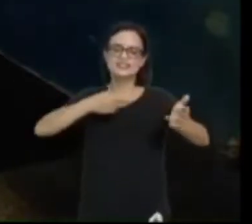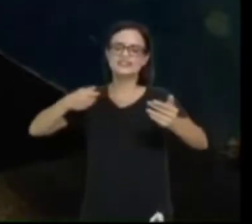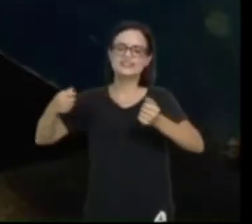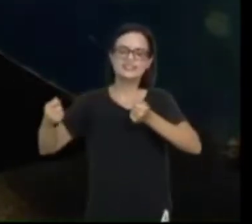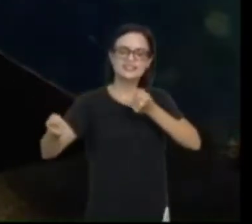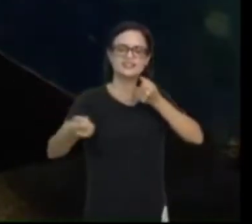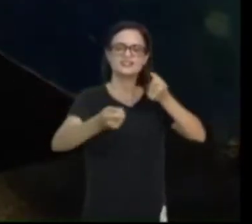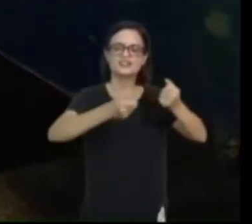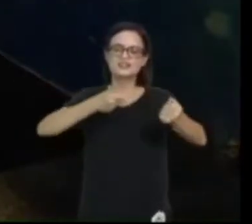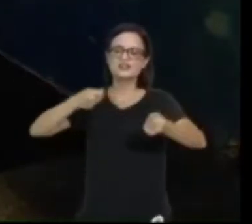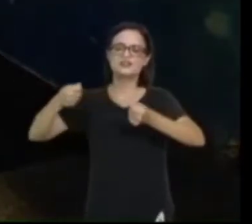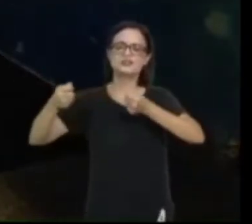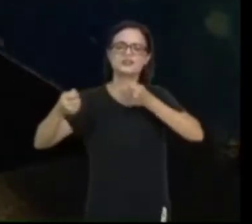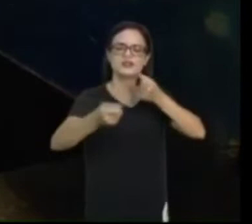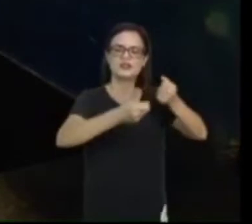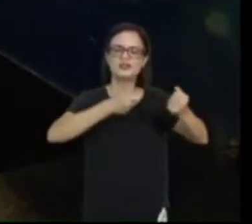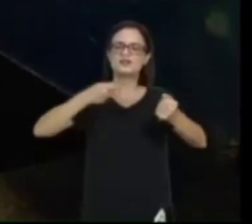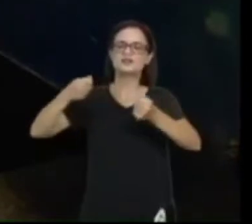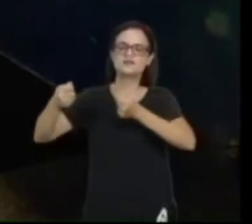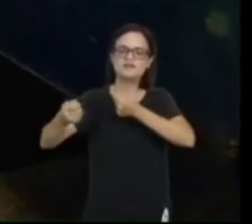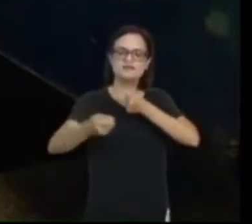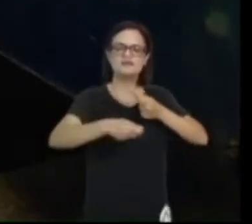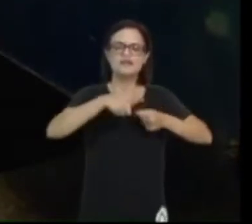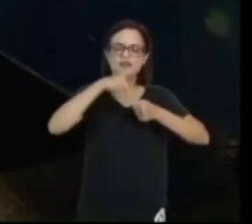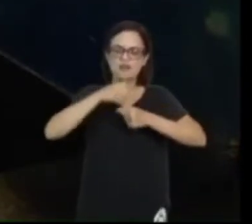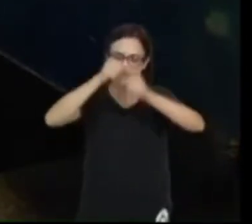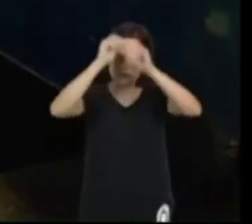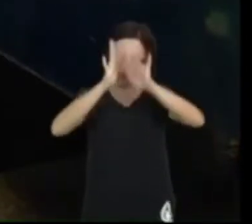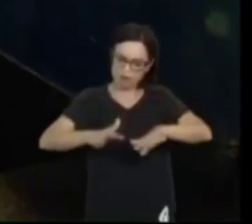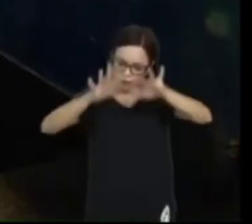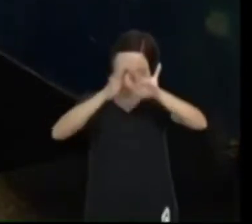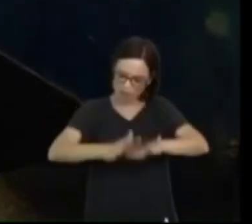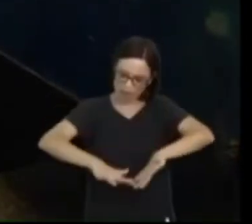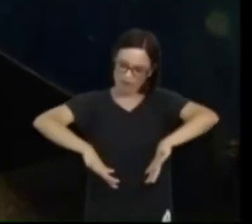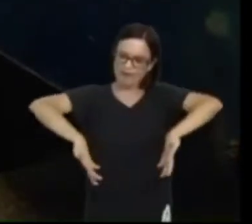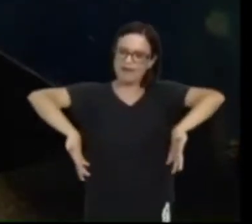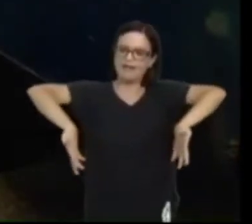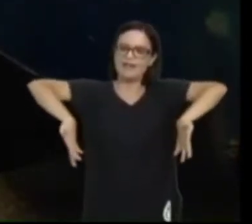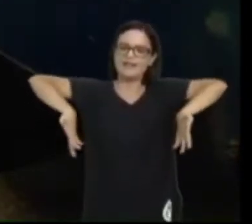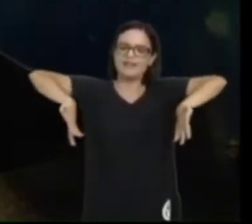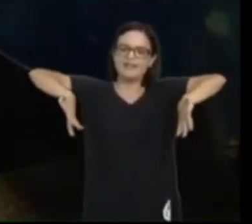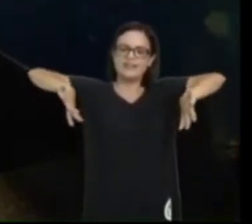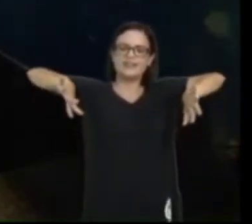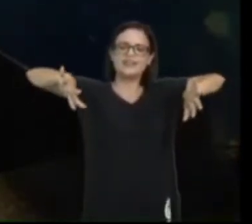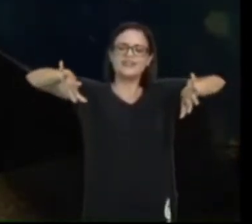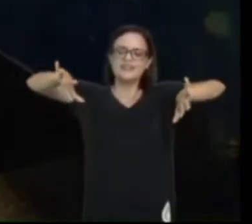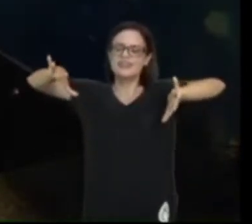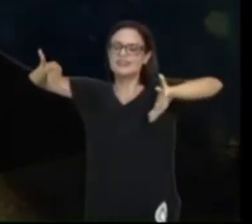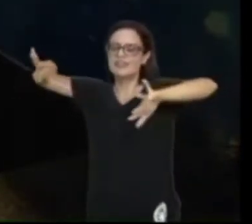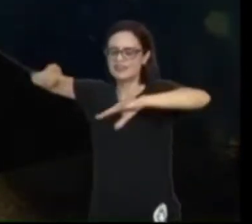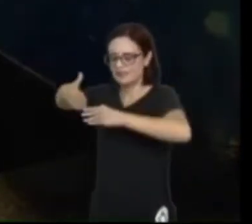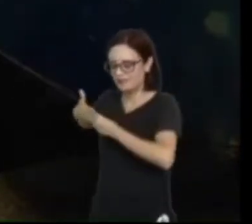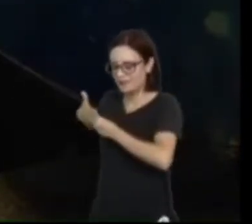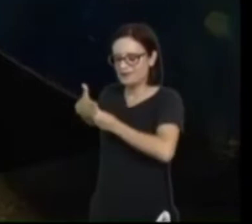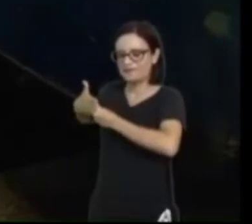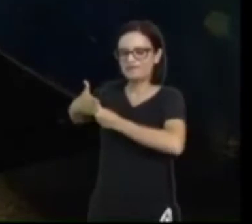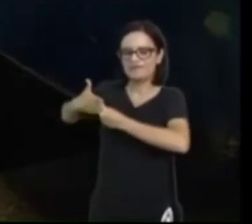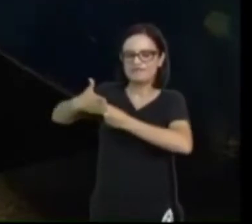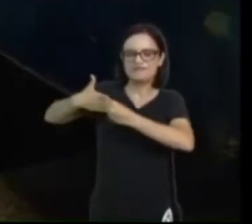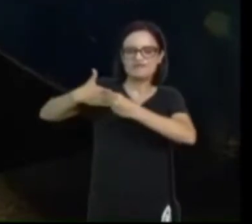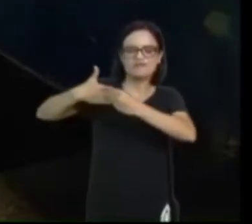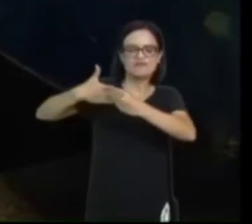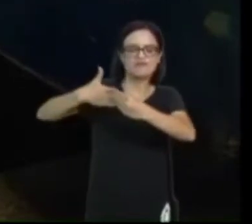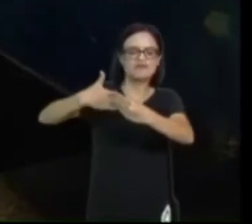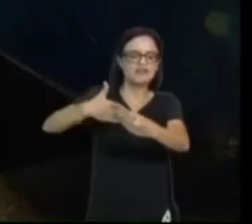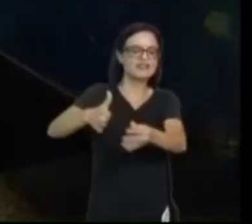Aleluia Ele fez o mar se abrir pelas águas